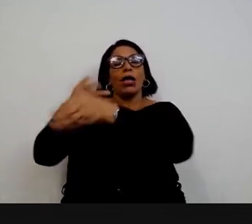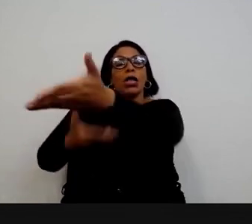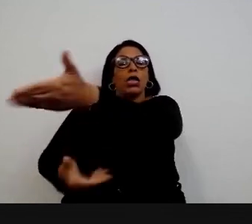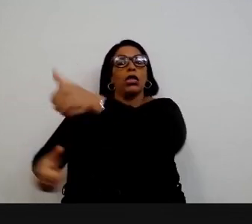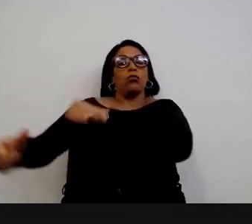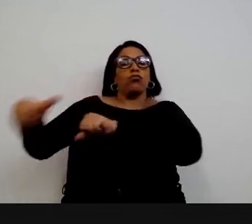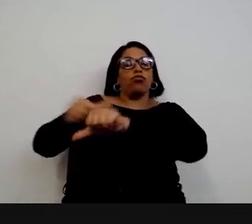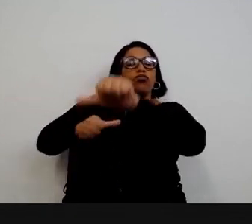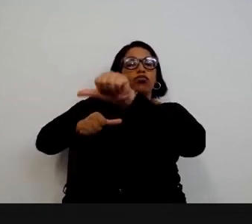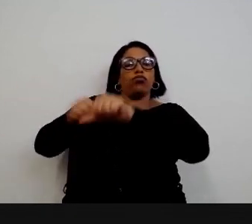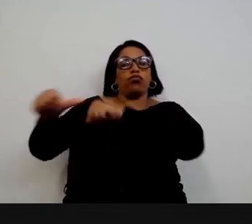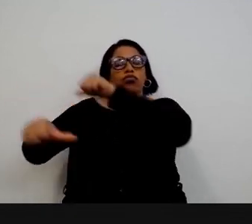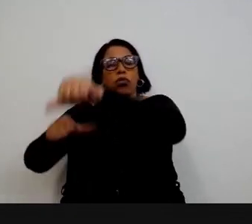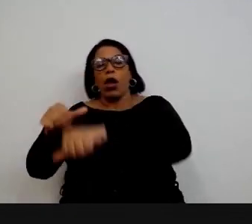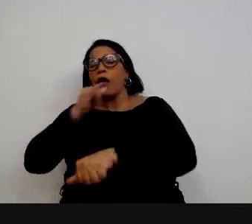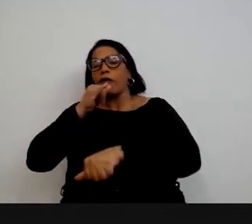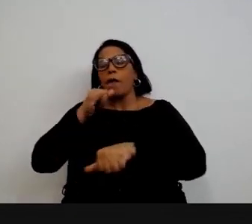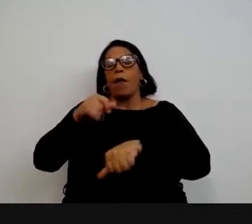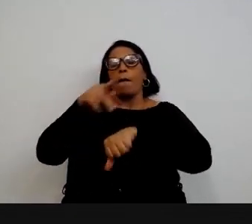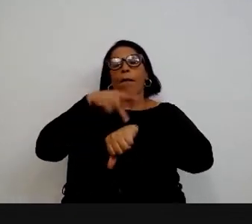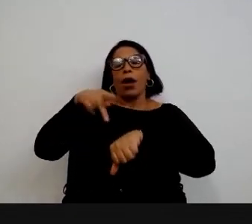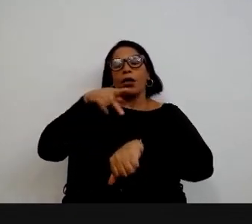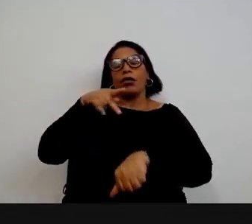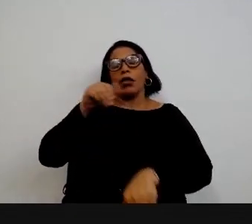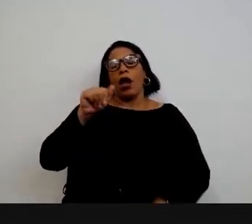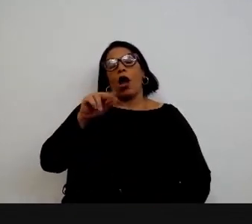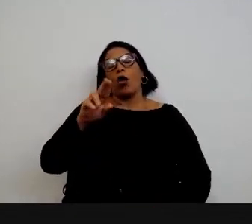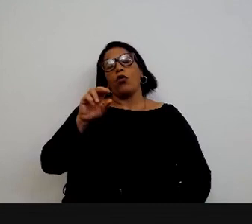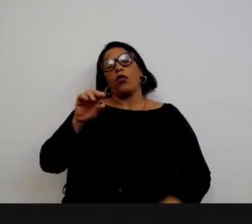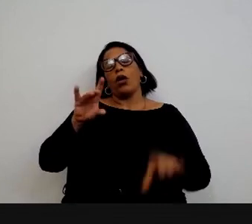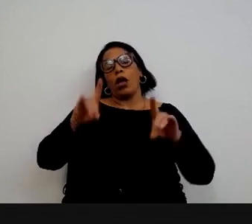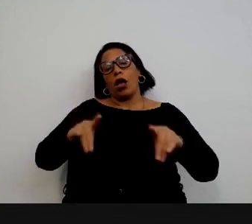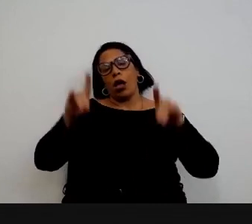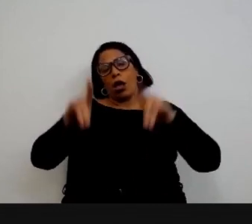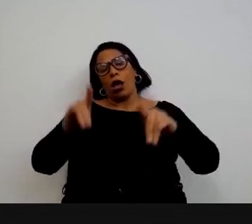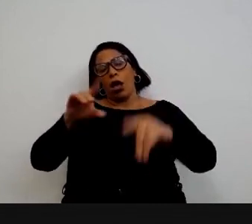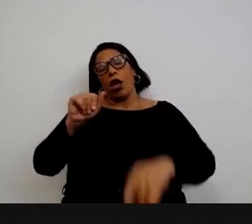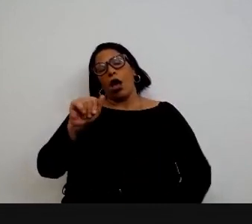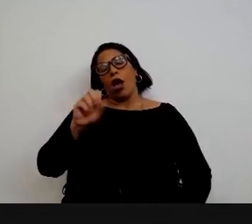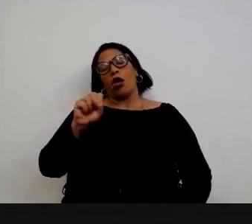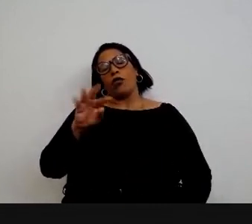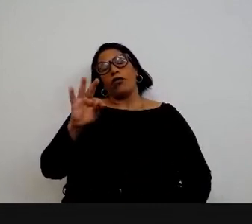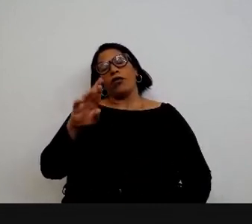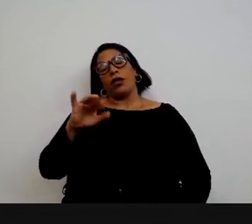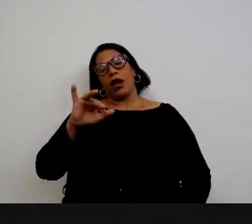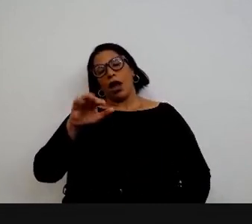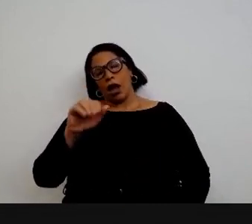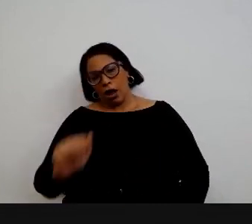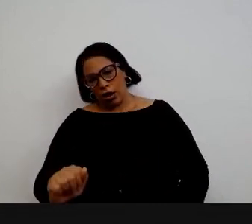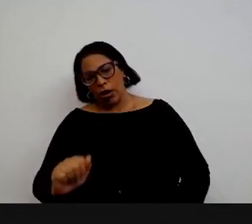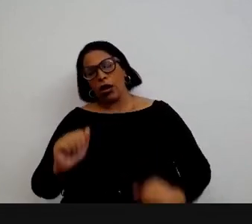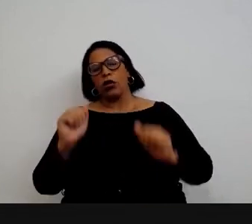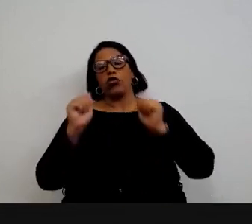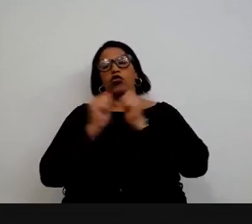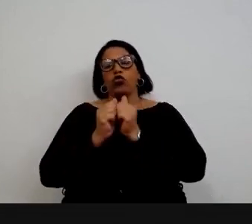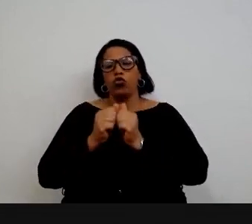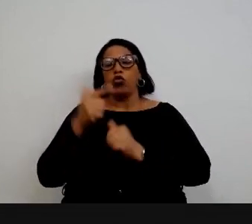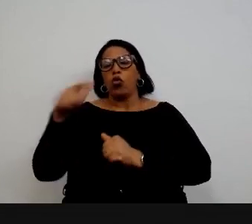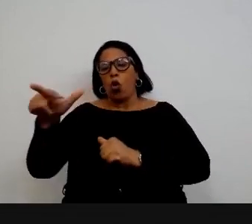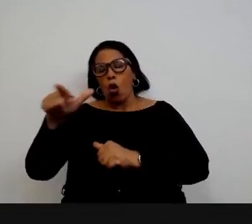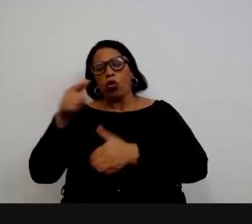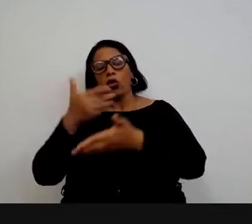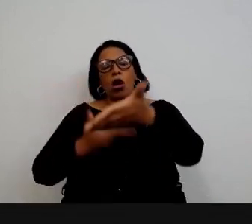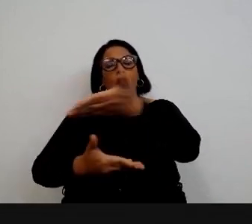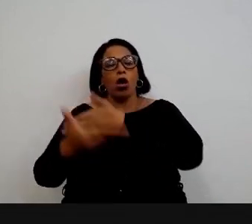Escola Nacional de Austrália e Nova Zelândia para fazer um intercâmbio sem custo entre os nossos programas de MPPs eles têm um MPA a gente tem um MPP a gente